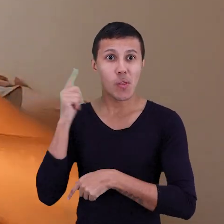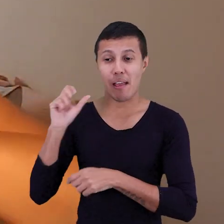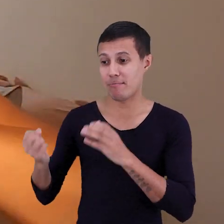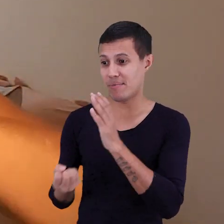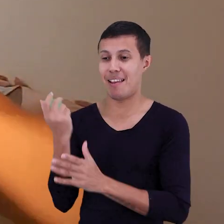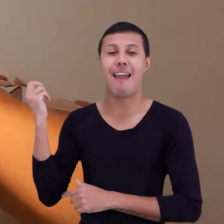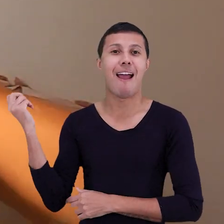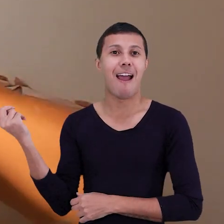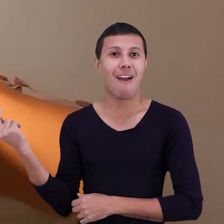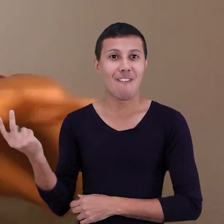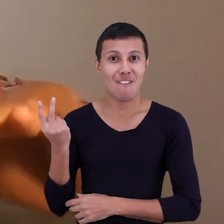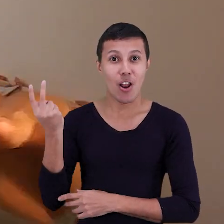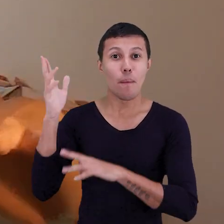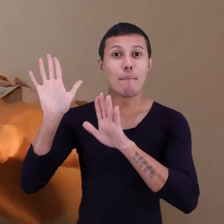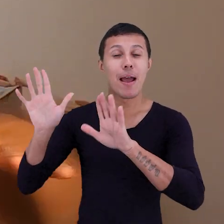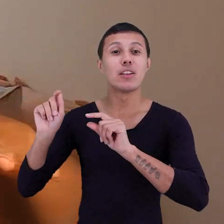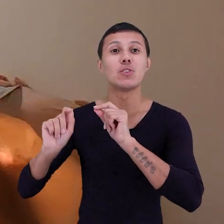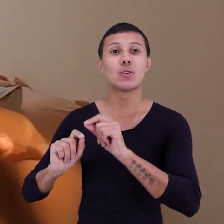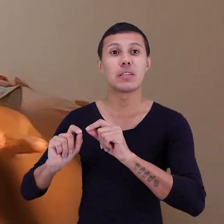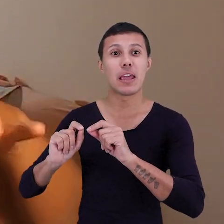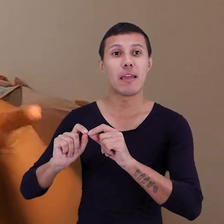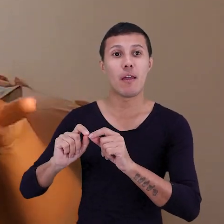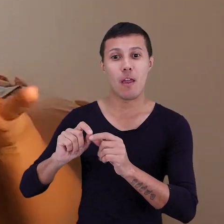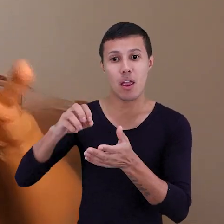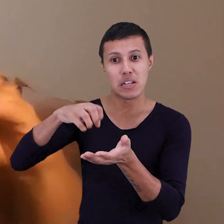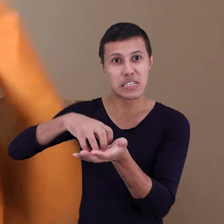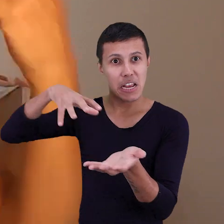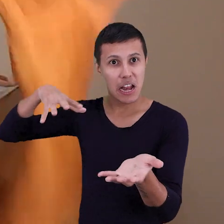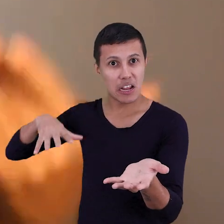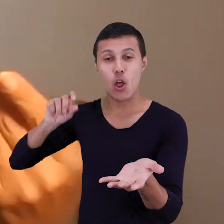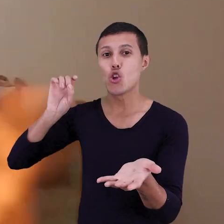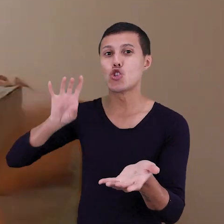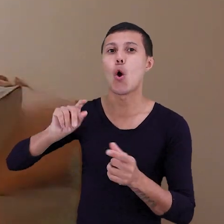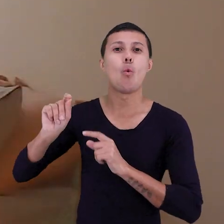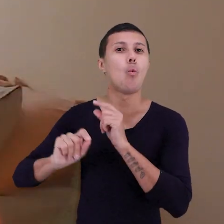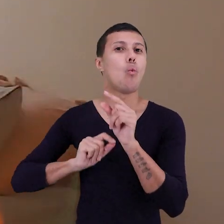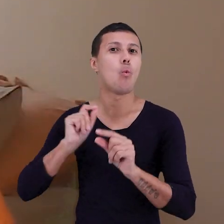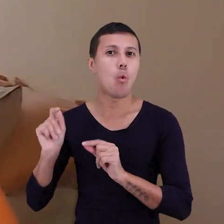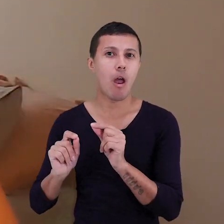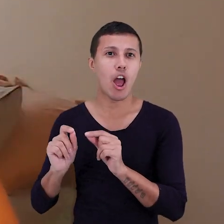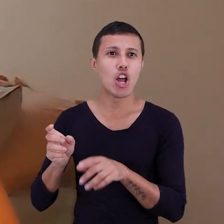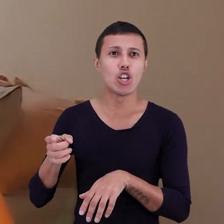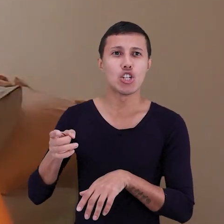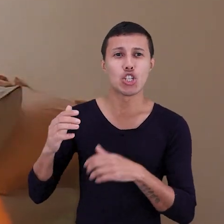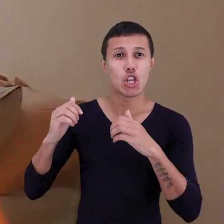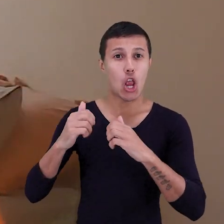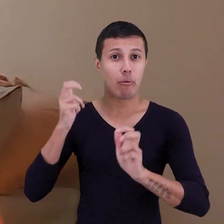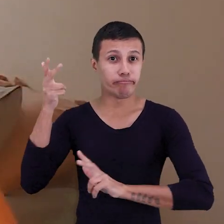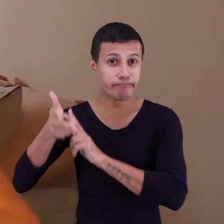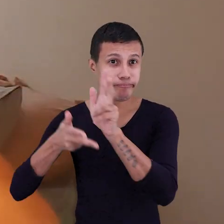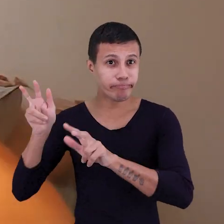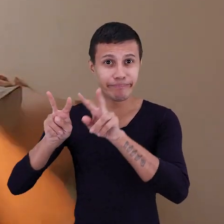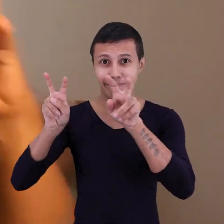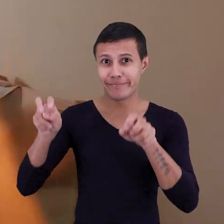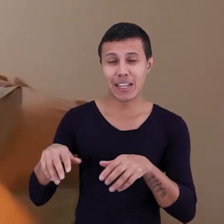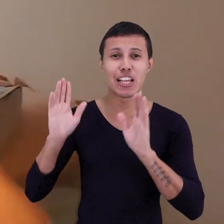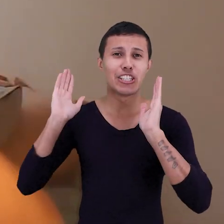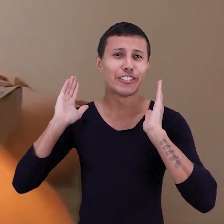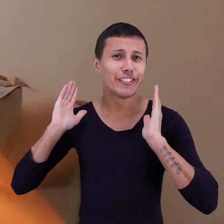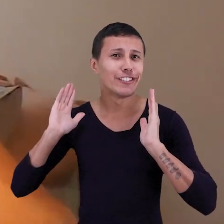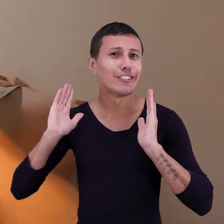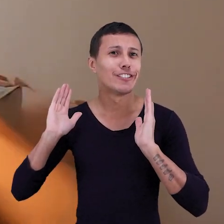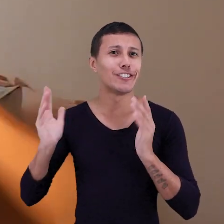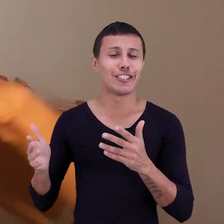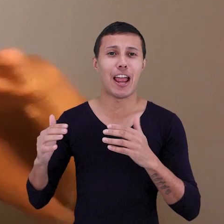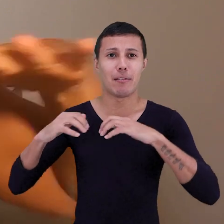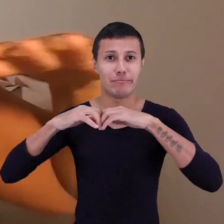Então, a gente entende que a descentralização não é só a próxima disrupção que vai acontecer, tirar a